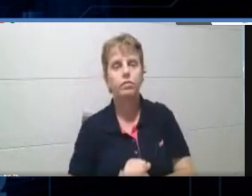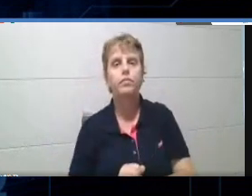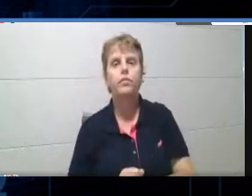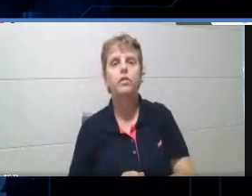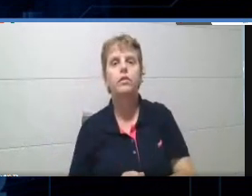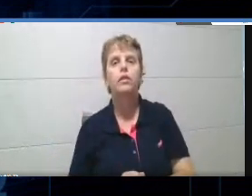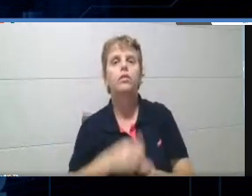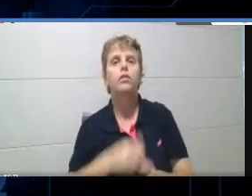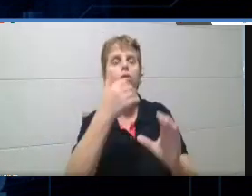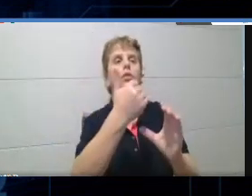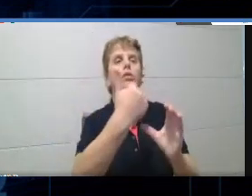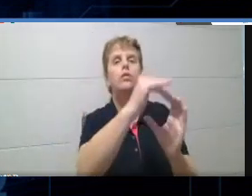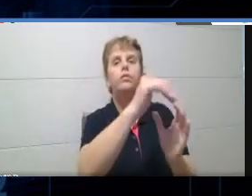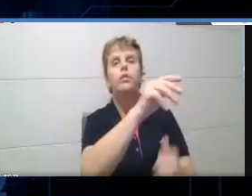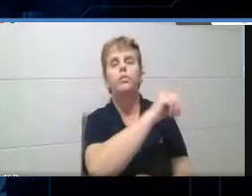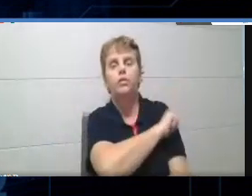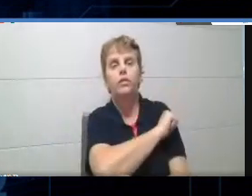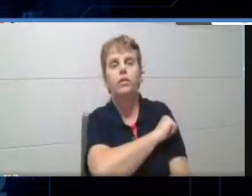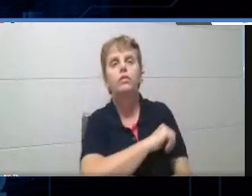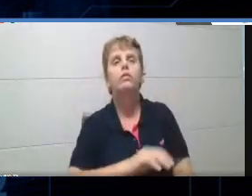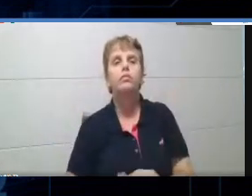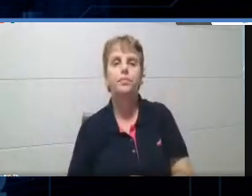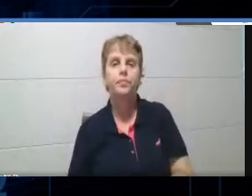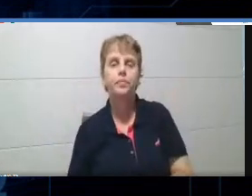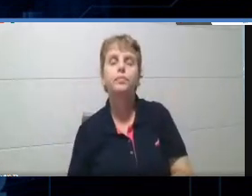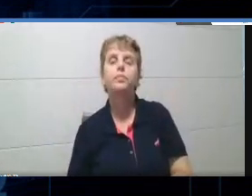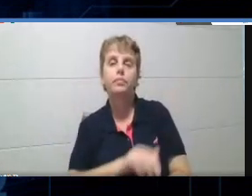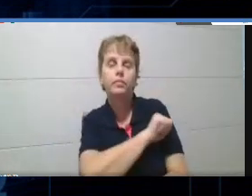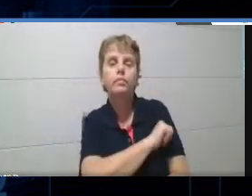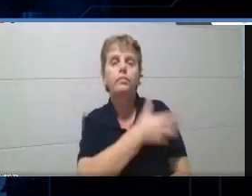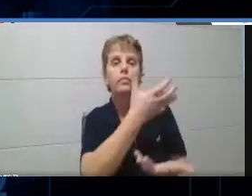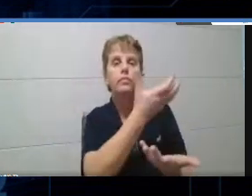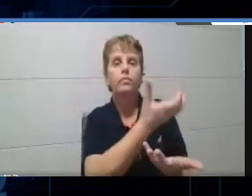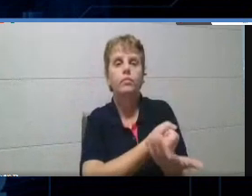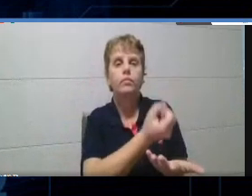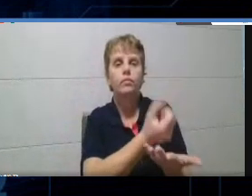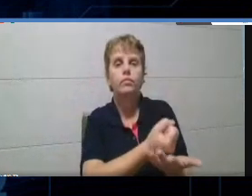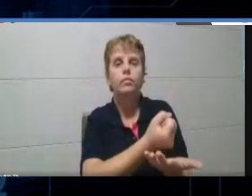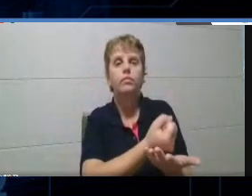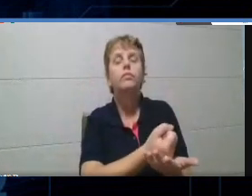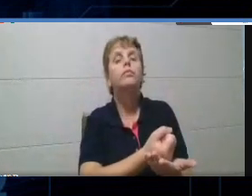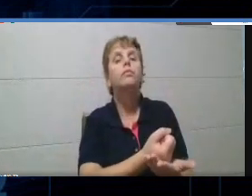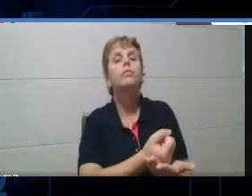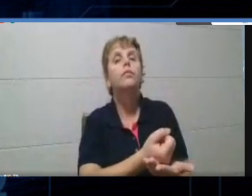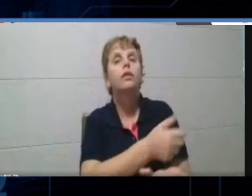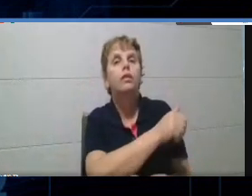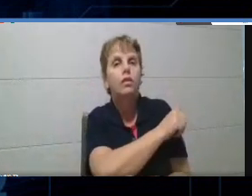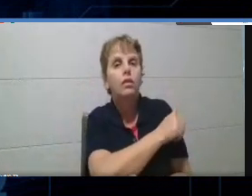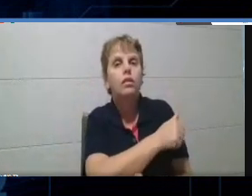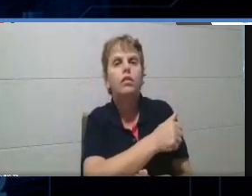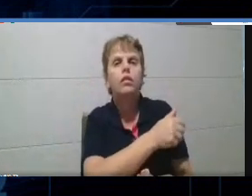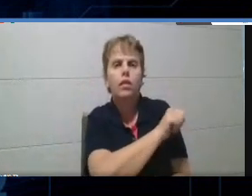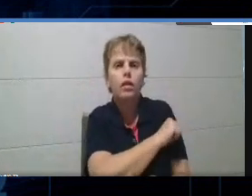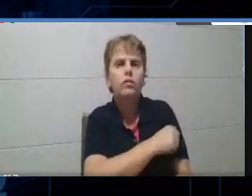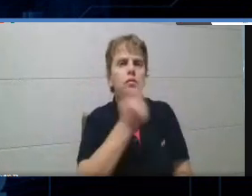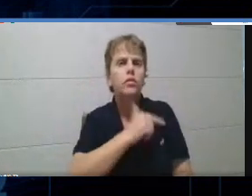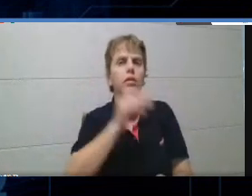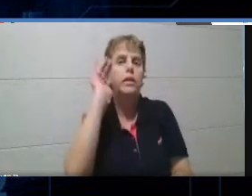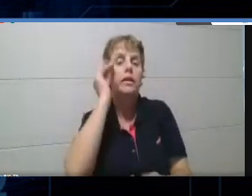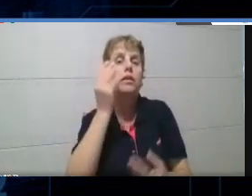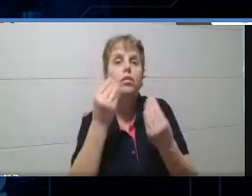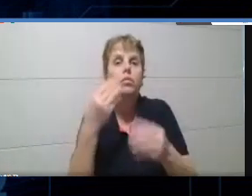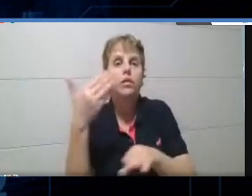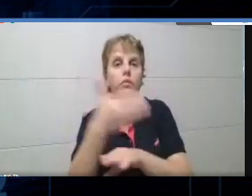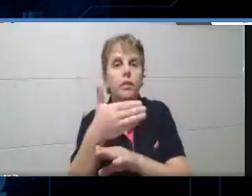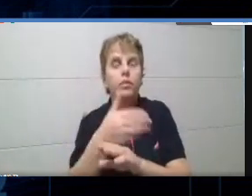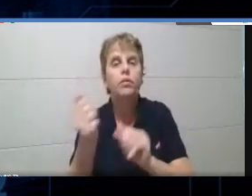da playlist. Aí ele vai baixar o aplicativo e ele vai entender como participa do quiz. E você simplesmente vai fornecer para